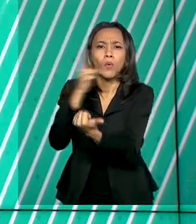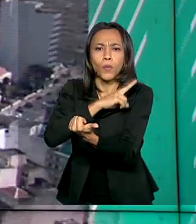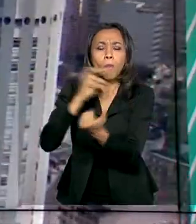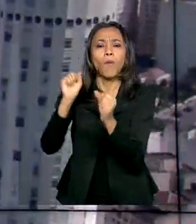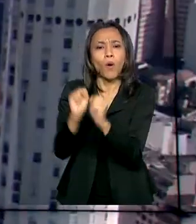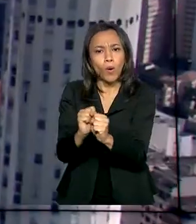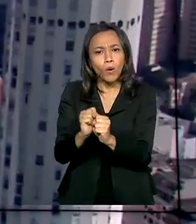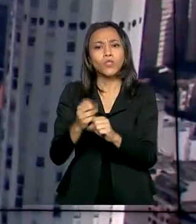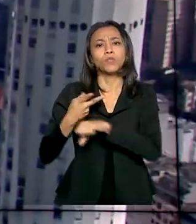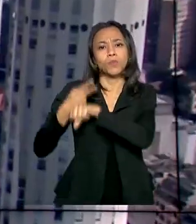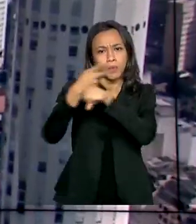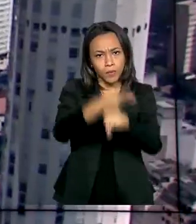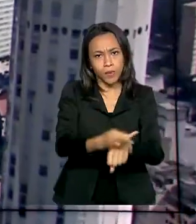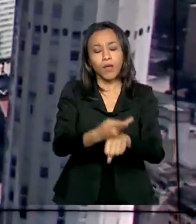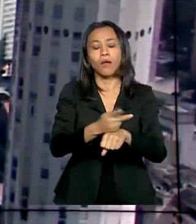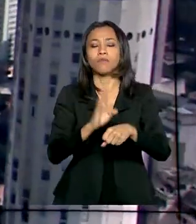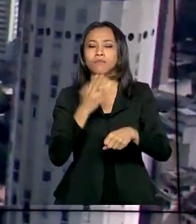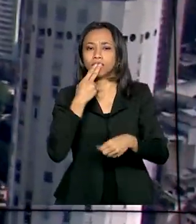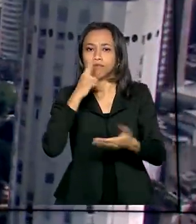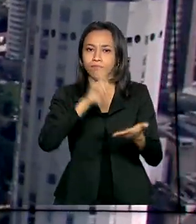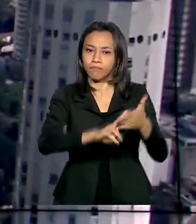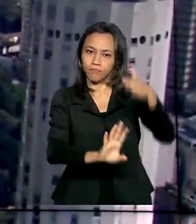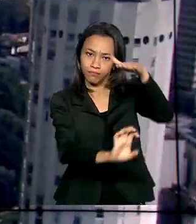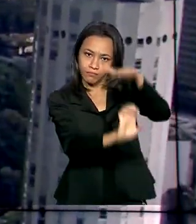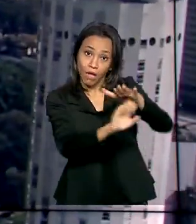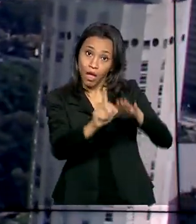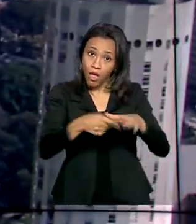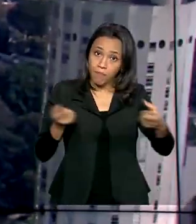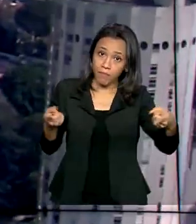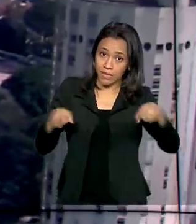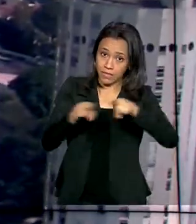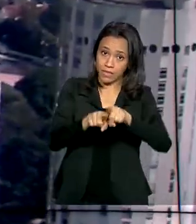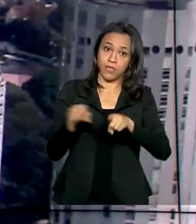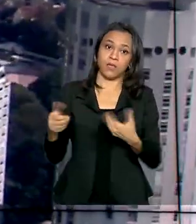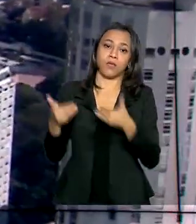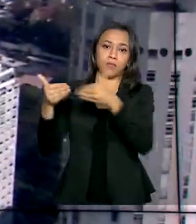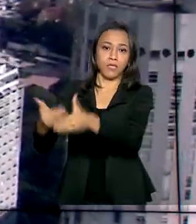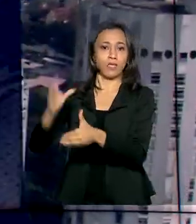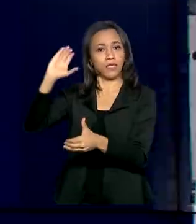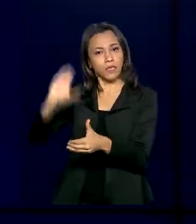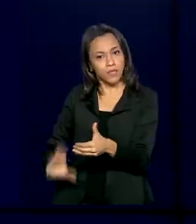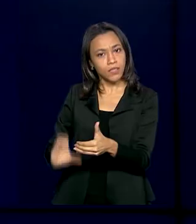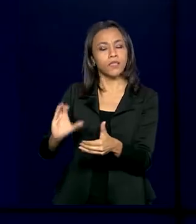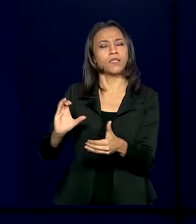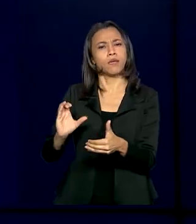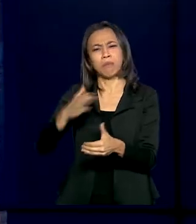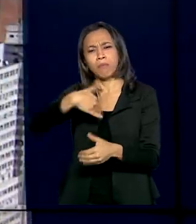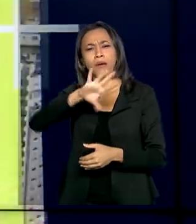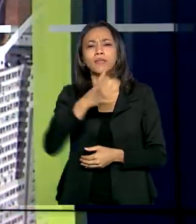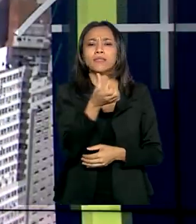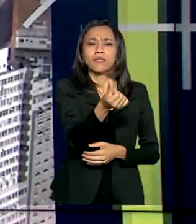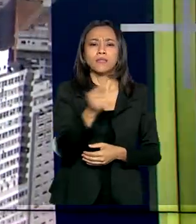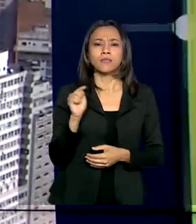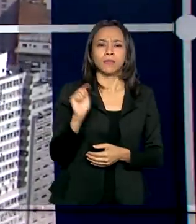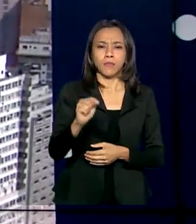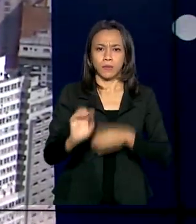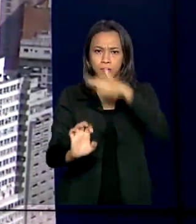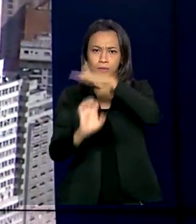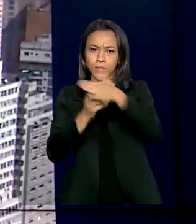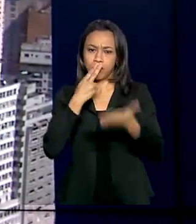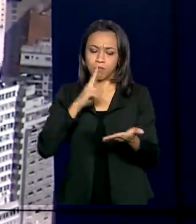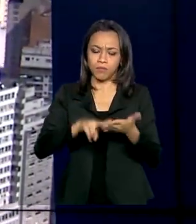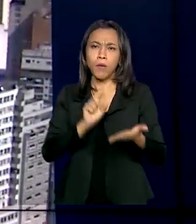benefício nas agências dos Correios. Uma parceria com o Ministério da Cidadania permite que as mais de 6 mil agências dos Correios